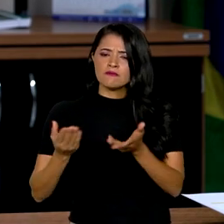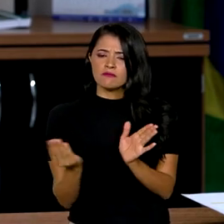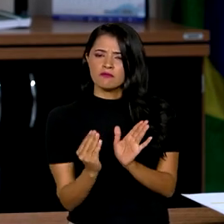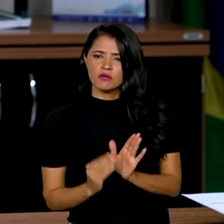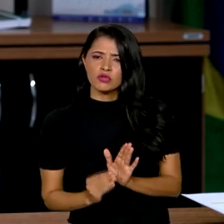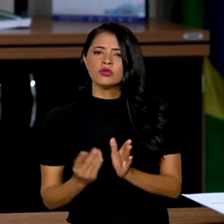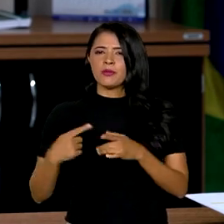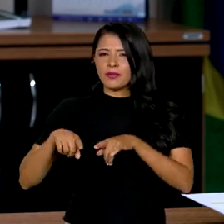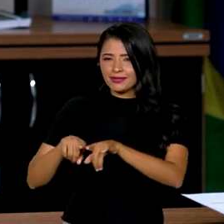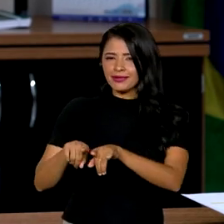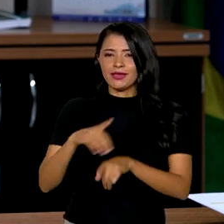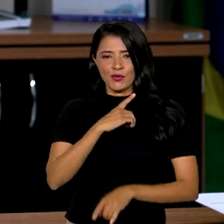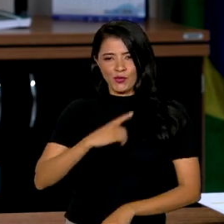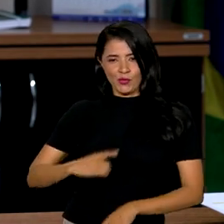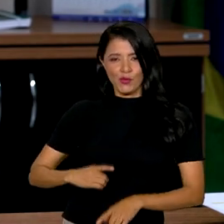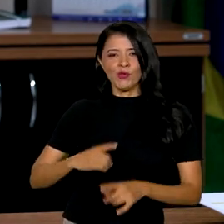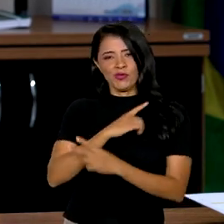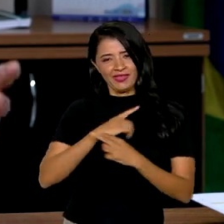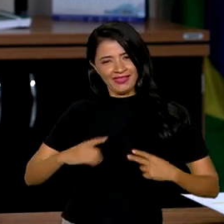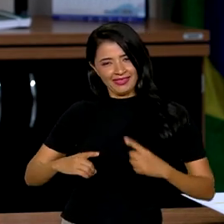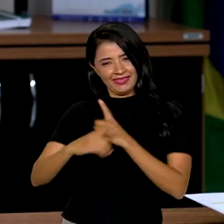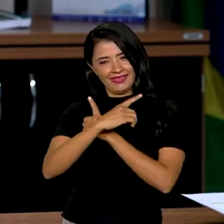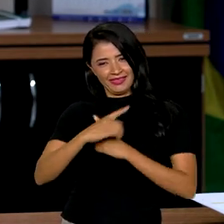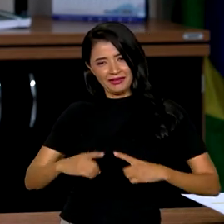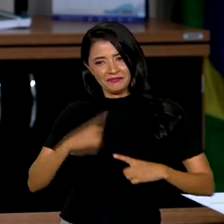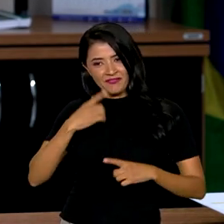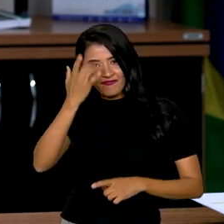sempre em parceria com os detrãs, para facilitar a vida do cidadão.